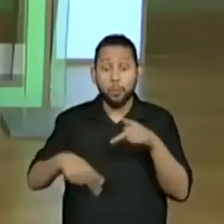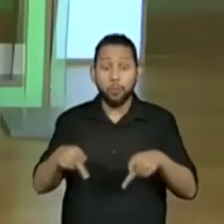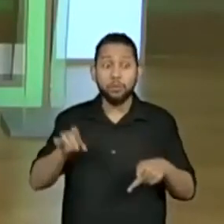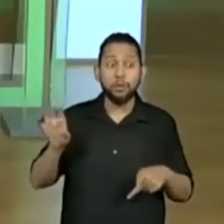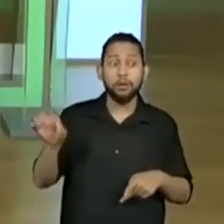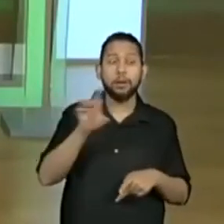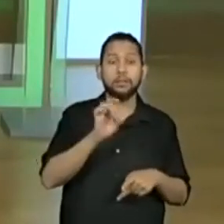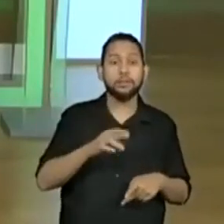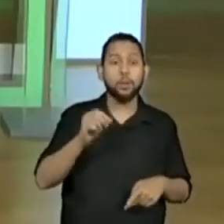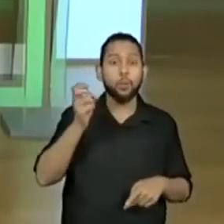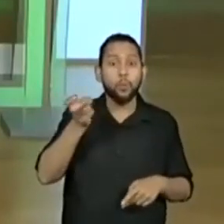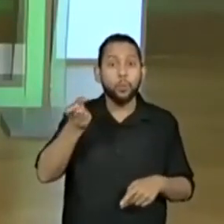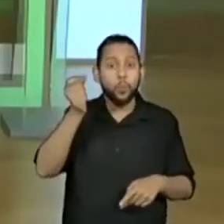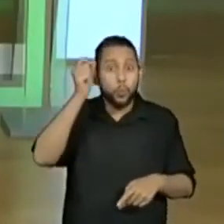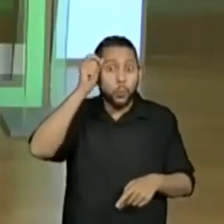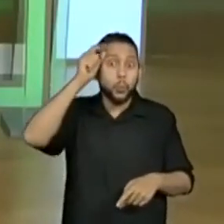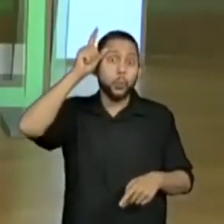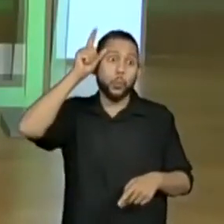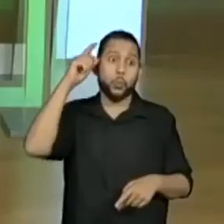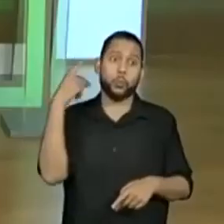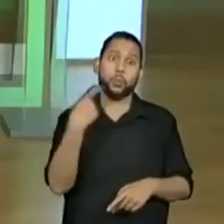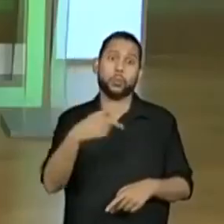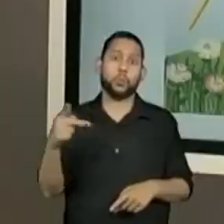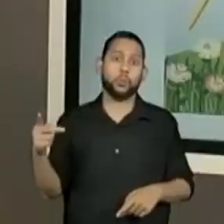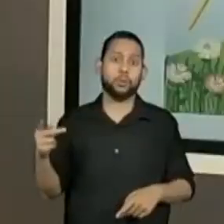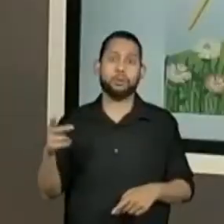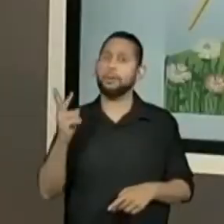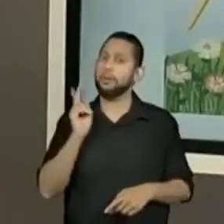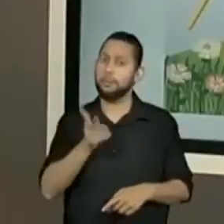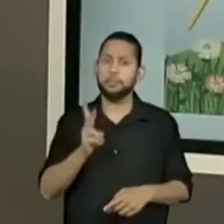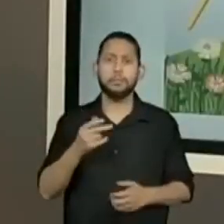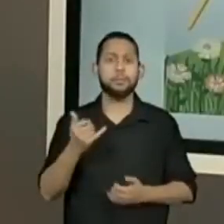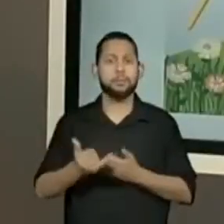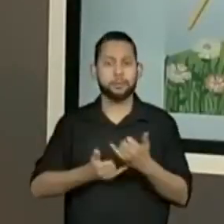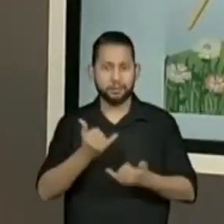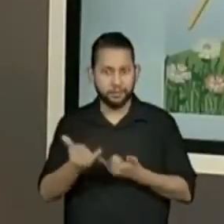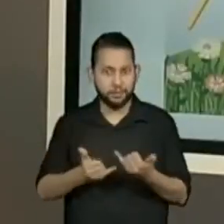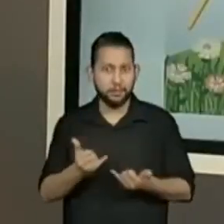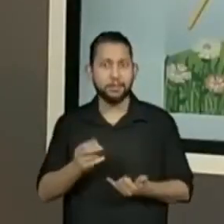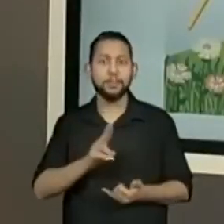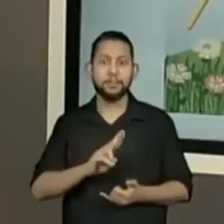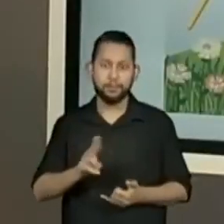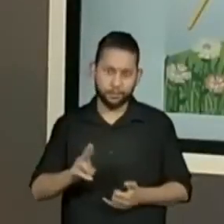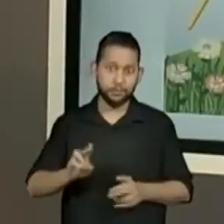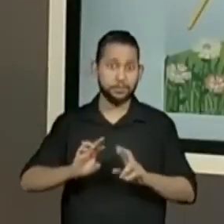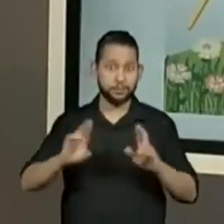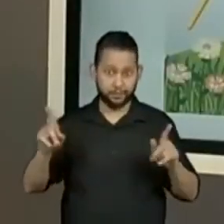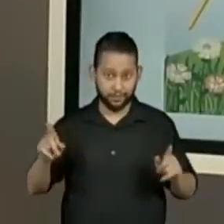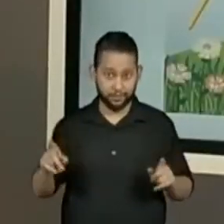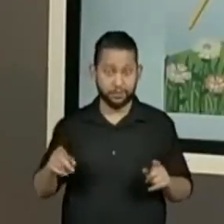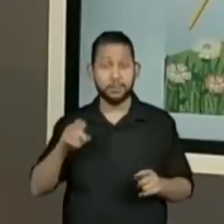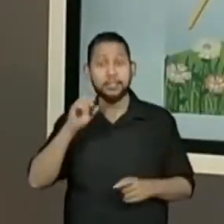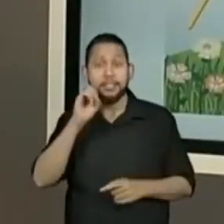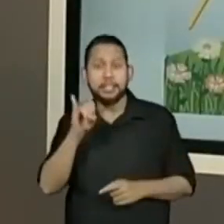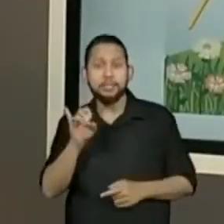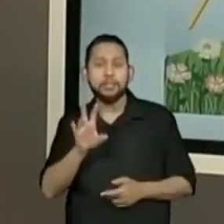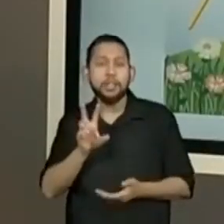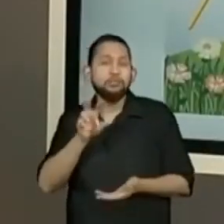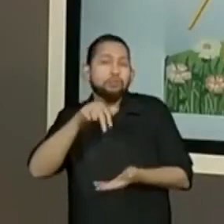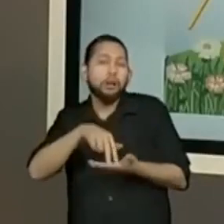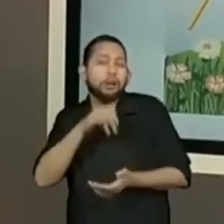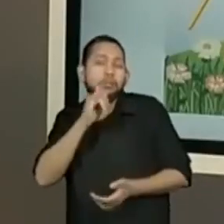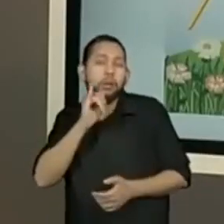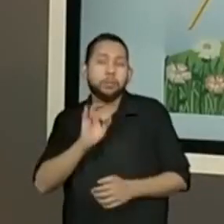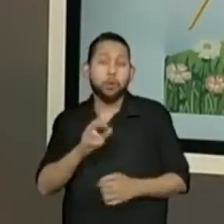região vai dando um nome para a mesma brincadeira. Mesma brincadeira com nomes diferentes. Tá bom? Então, quando chegaram aqui, Viviane,